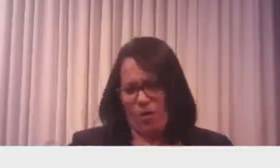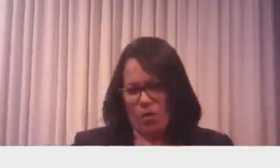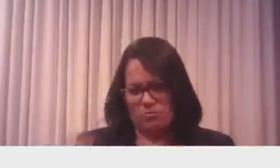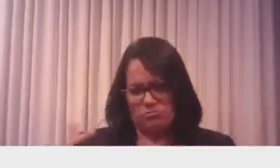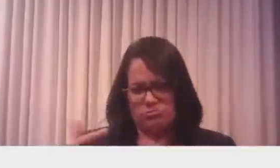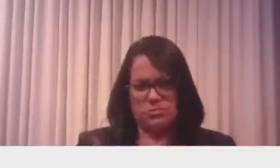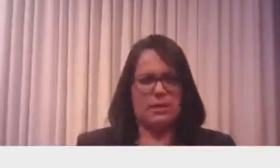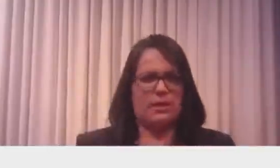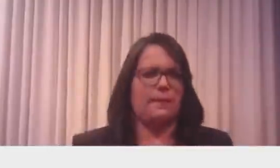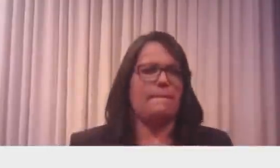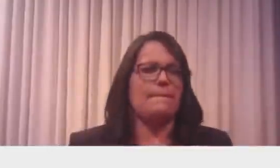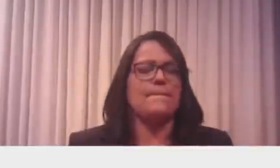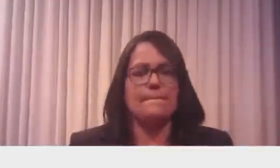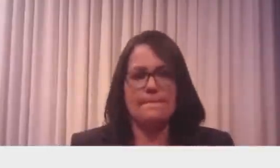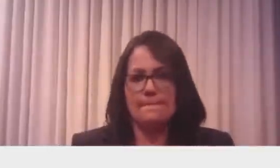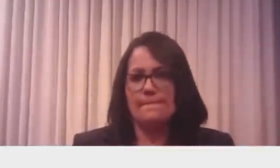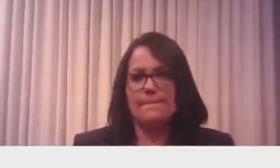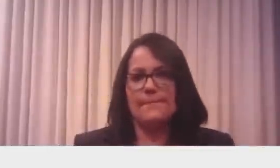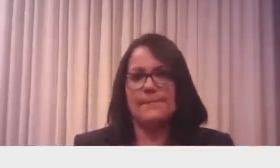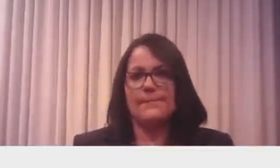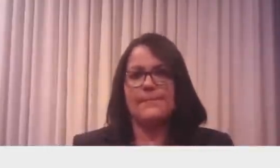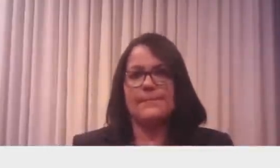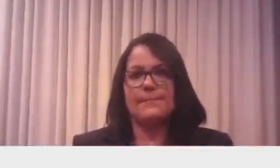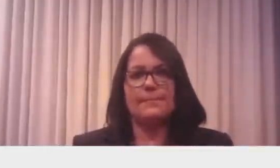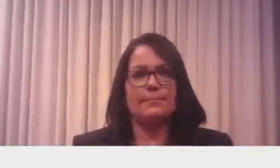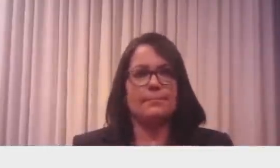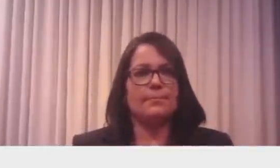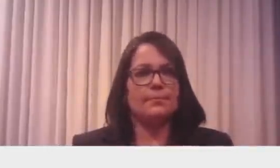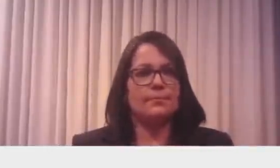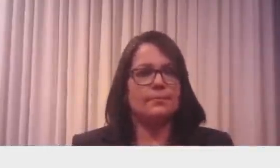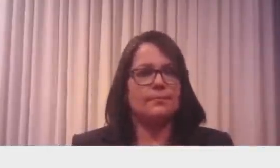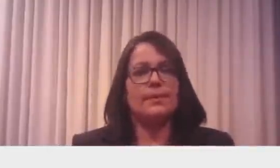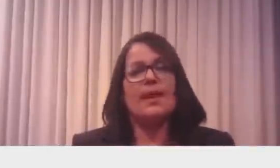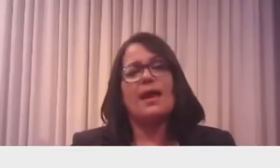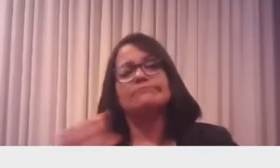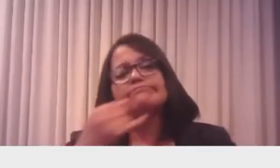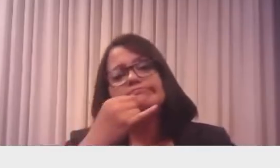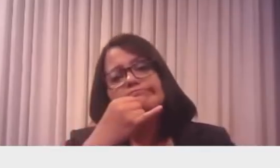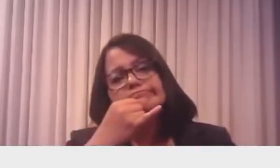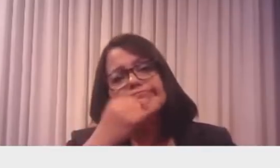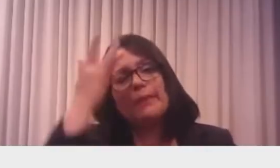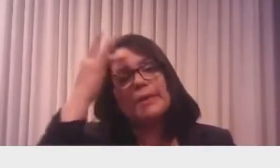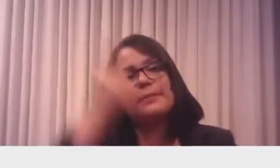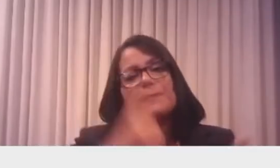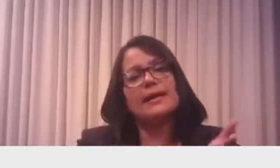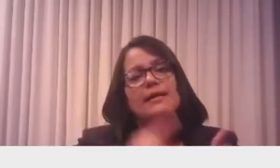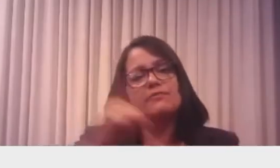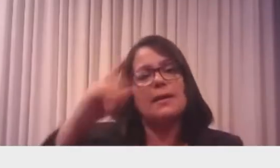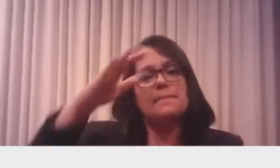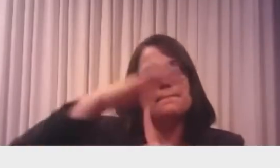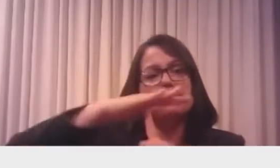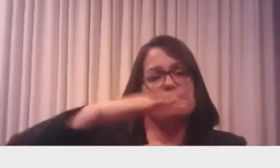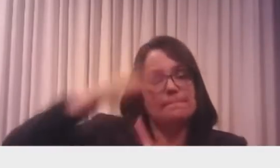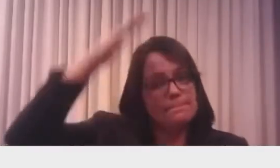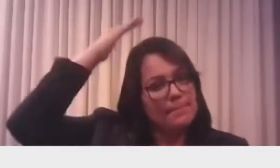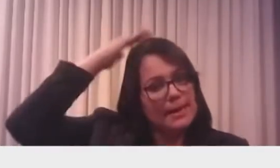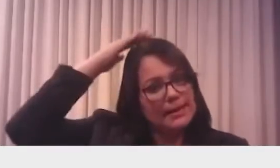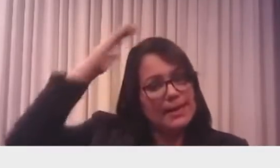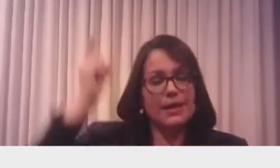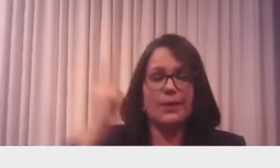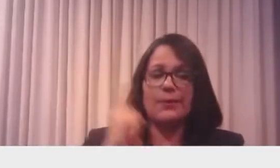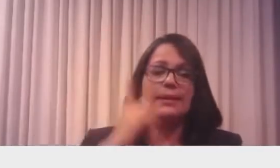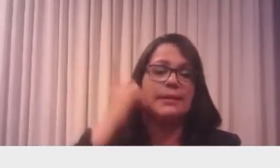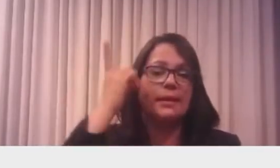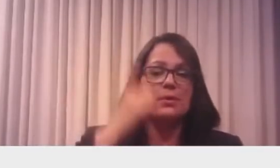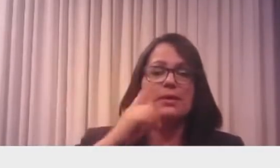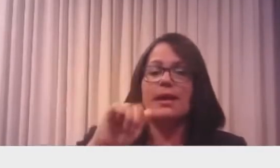Eita, tá, tá, tá, tá, Paraná. Lamento aqui, estaria amanhã no Paraná com a deputada Línia Sleutz, que é